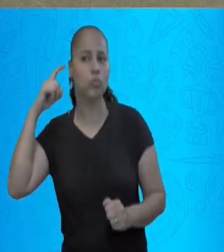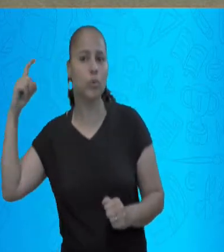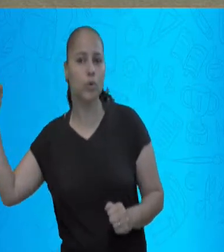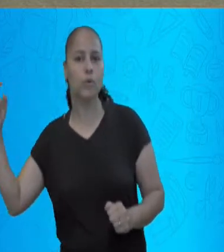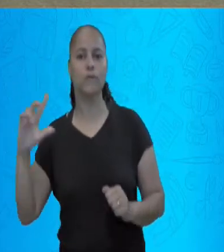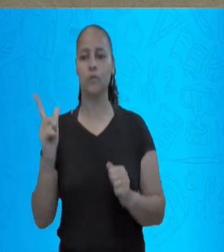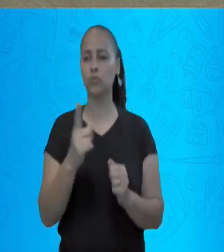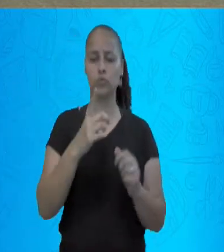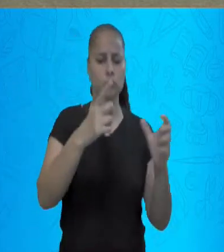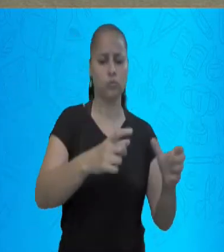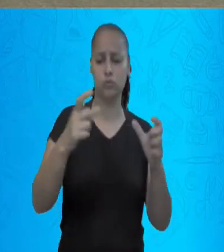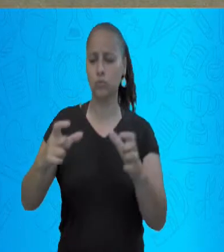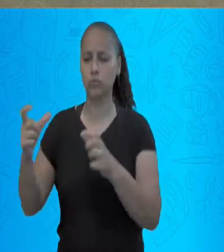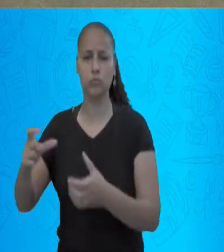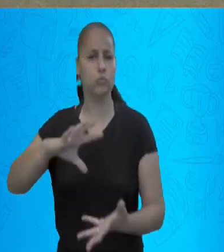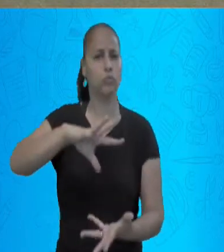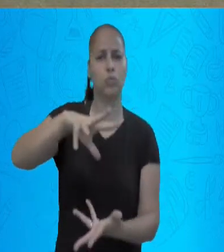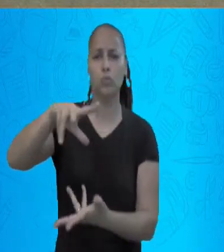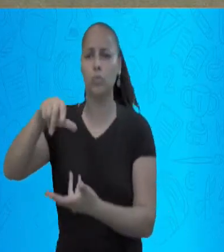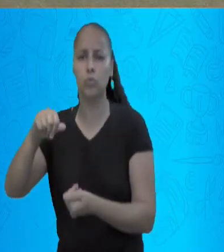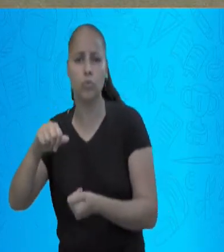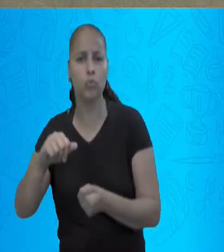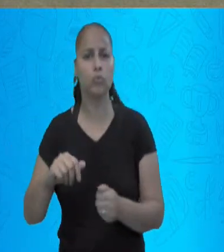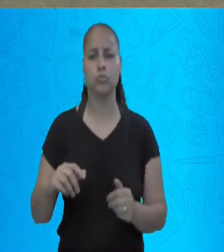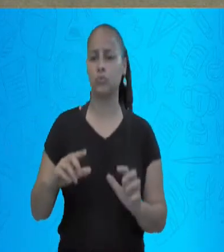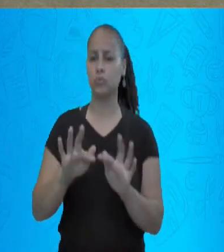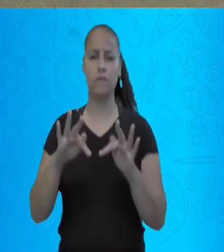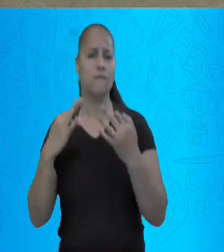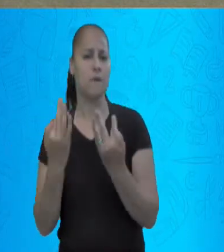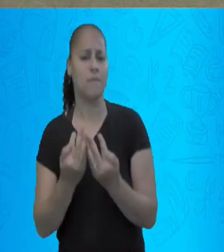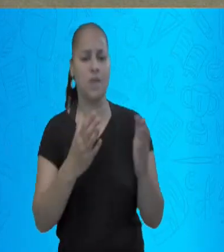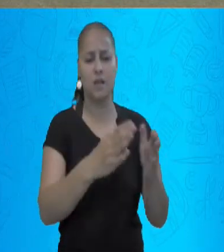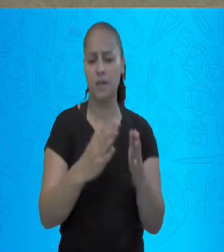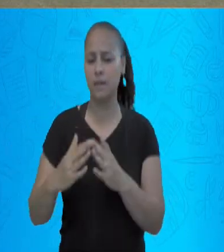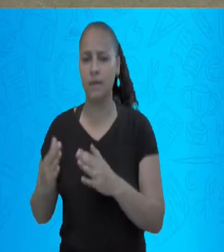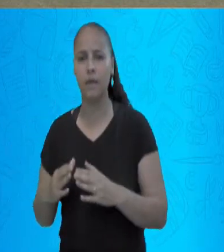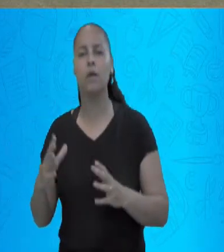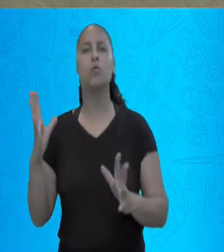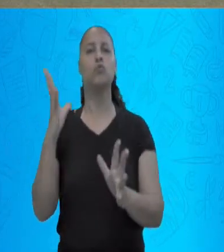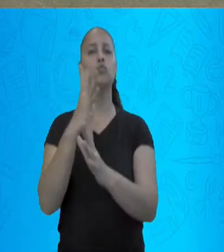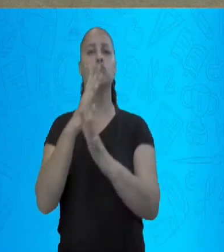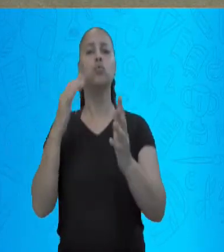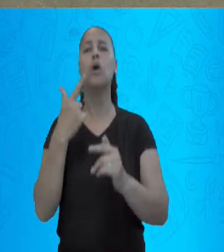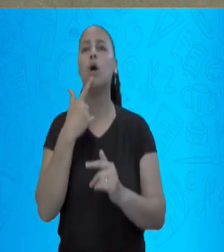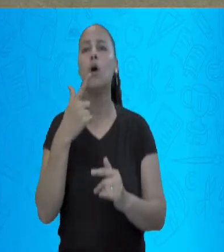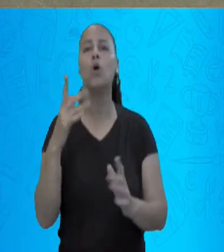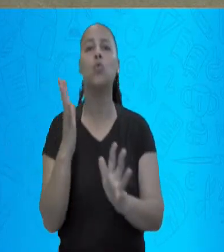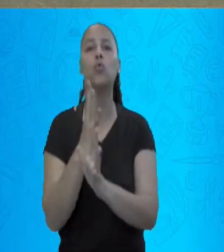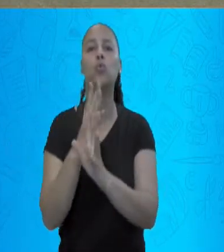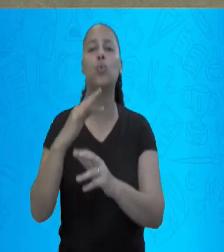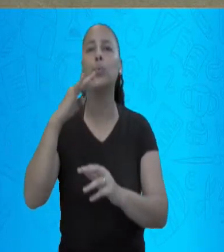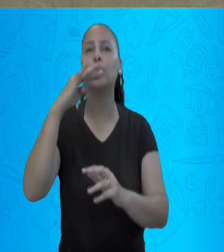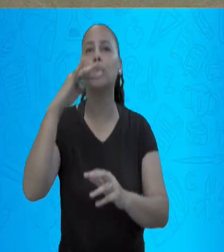entorno porque existe ar. Isso mesmo, esse ar que nós respiramos. Vou dar um exemplo para